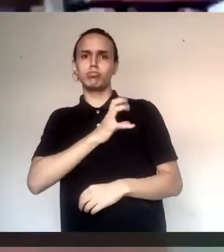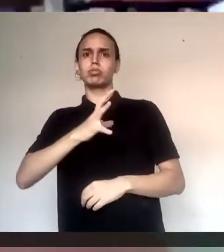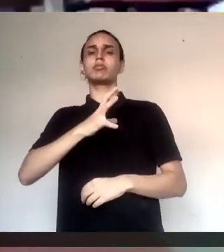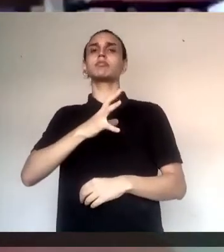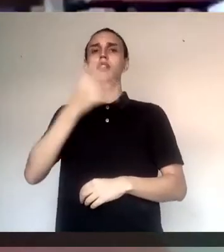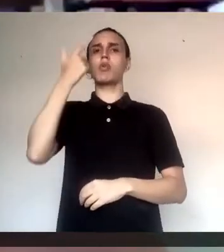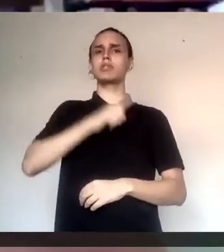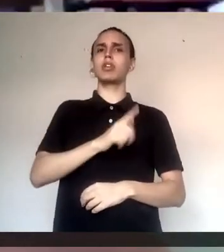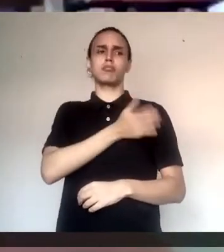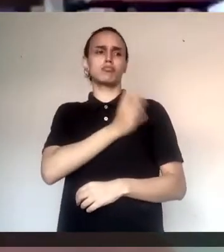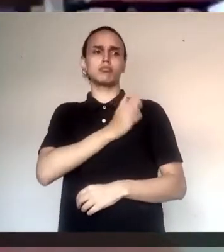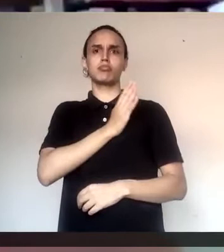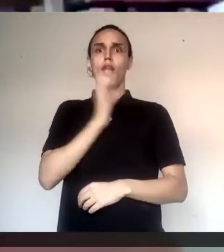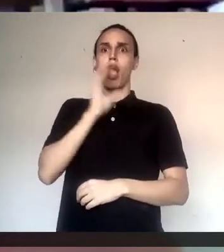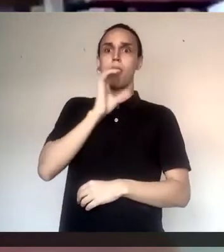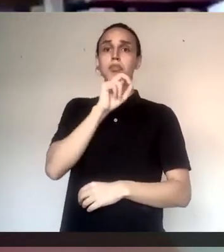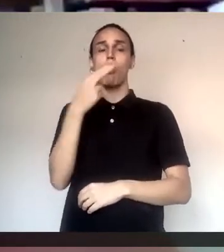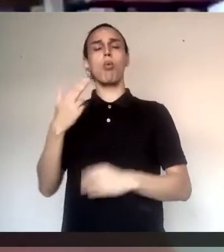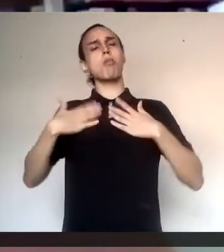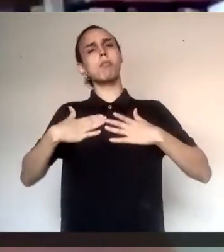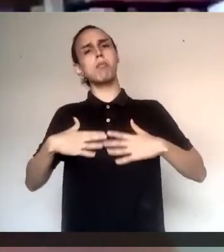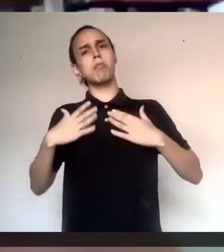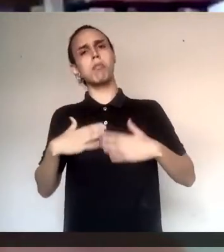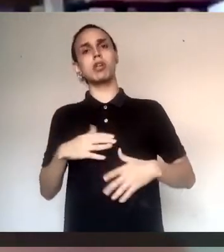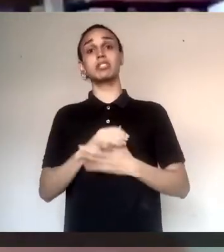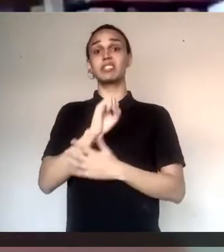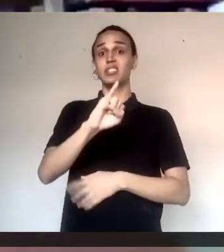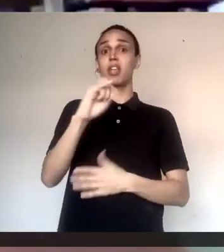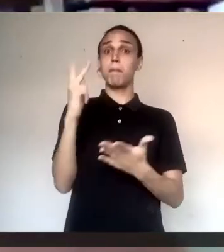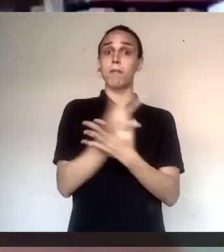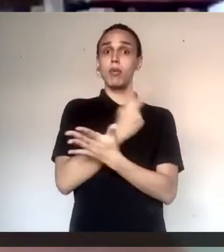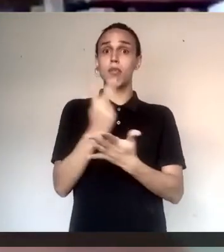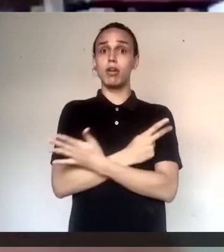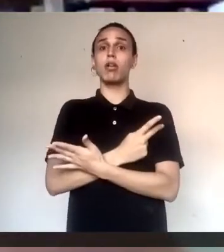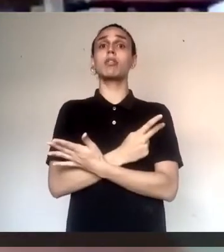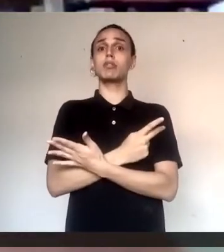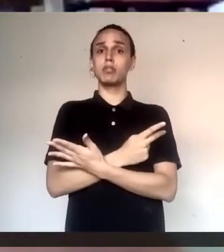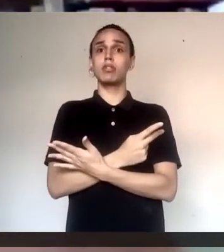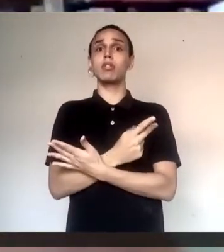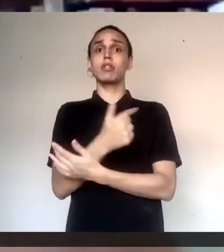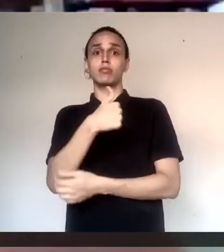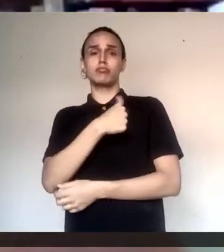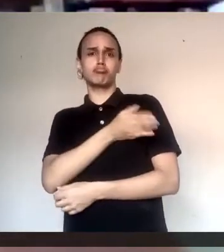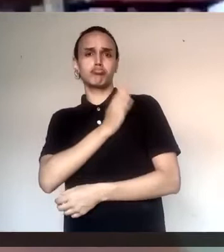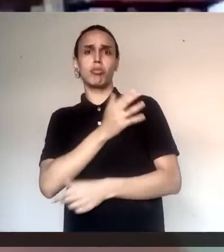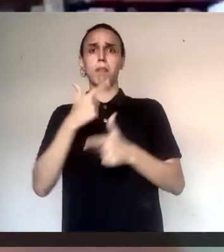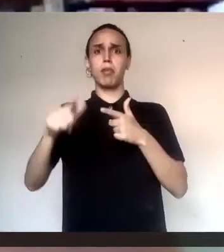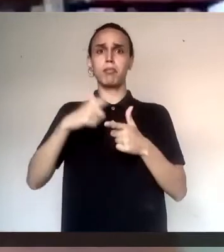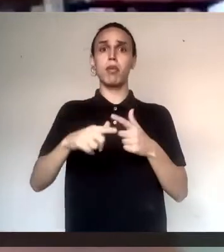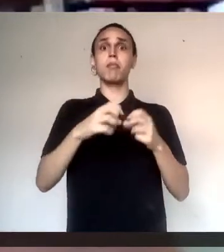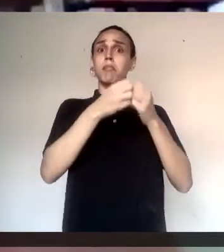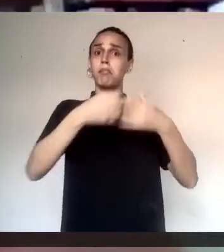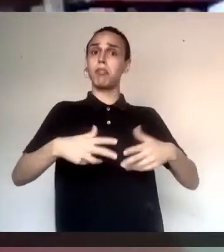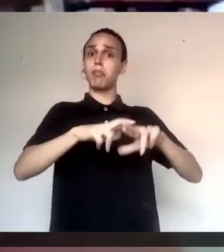relaxa, que aperta lá o coração, que acelera e que desacelera. Se você tem esse problema no coração, que pode ser uma